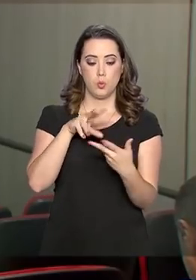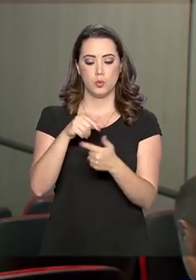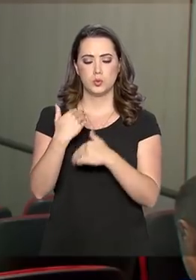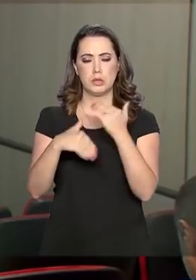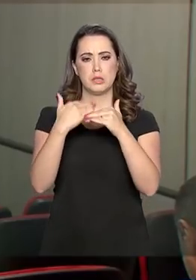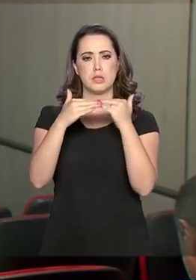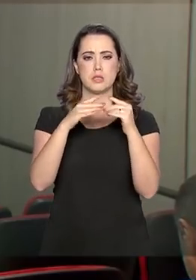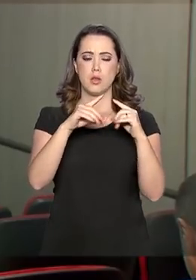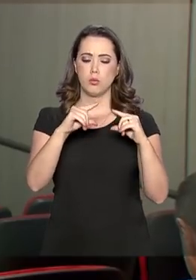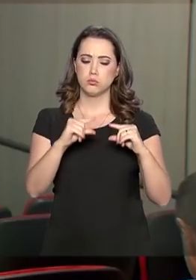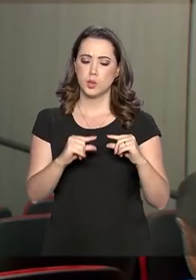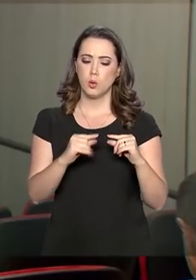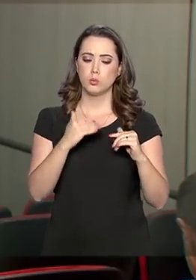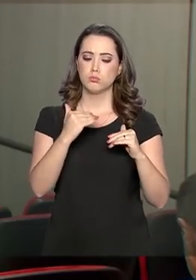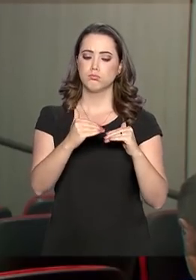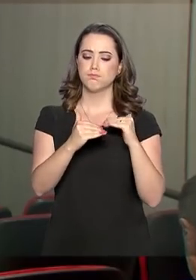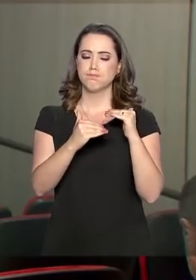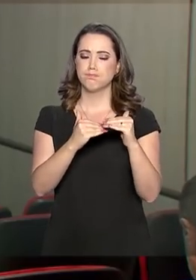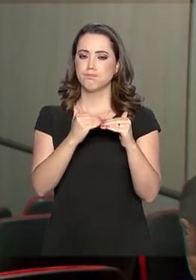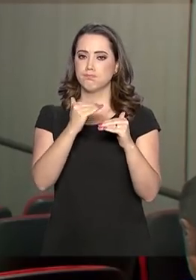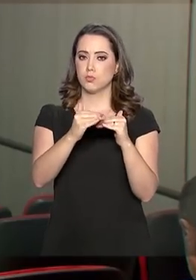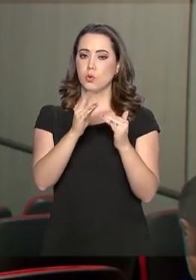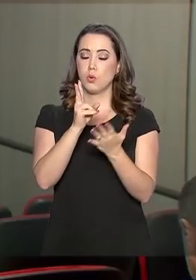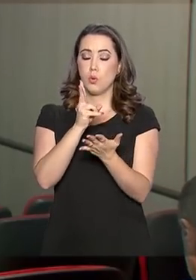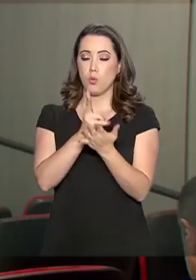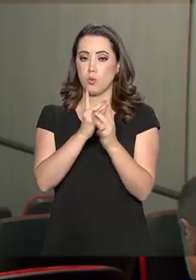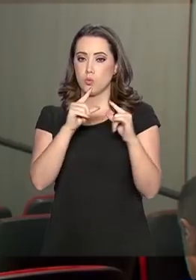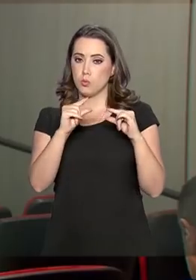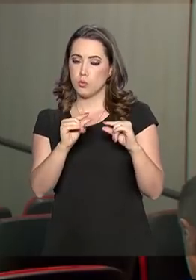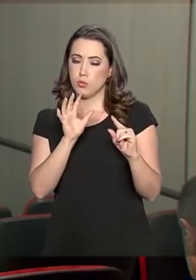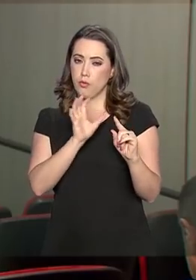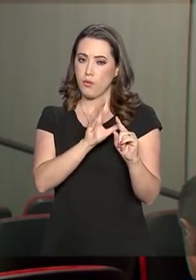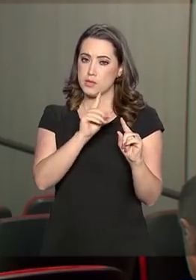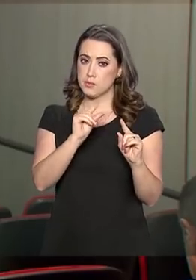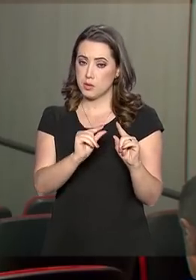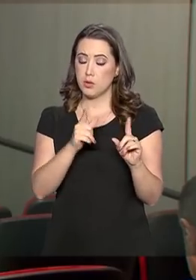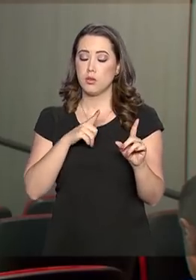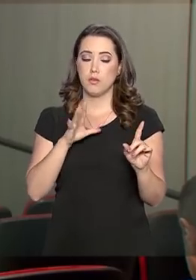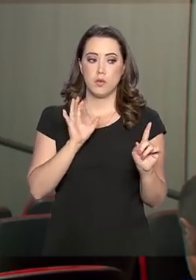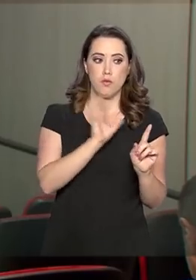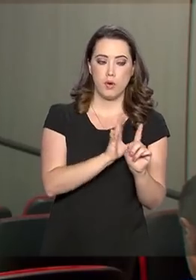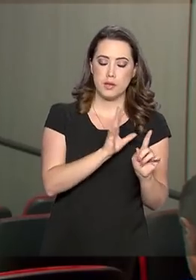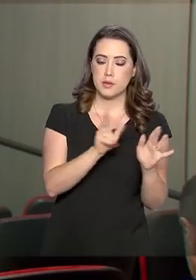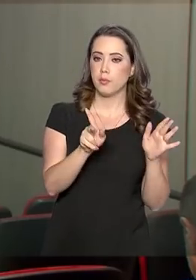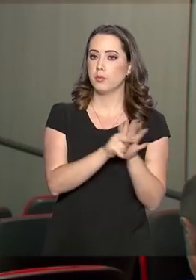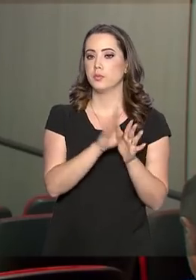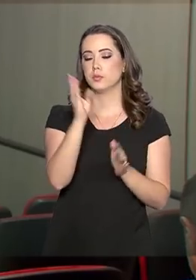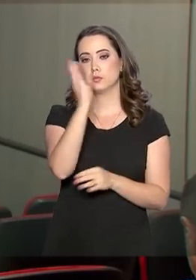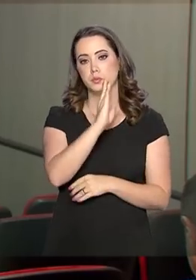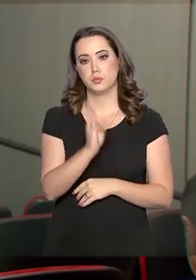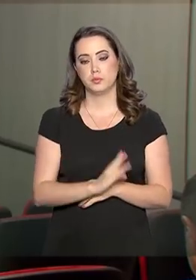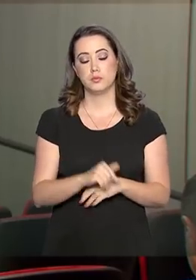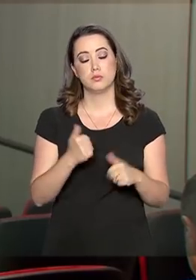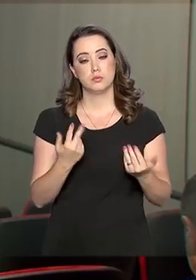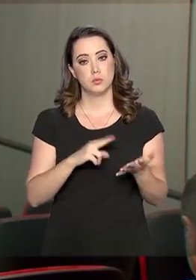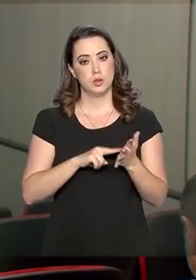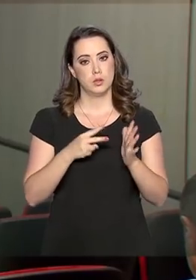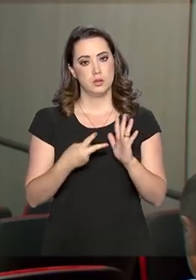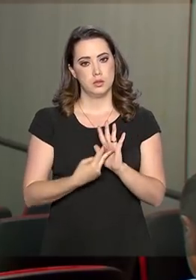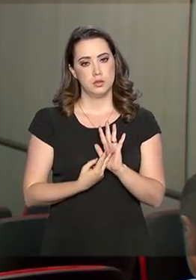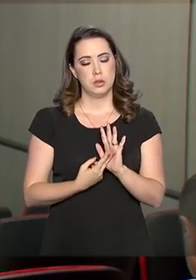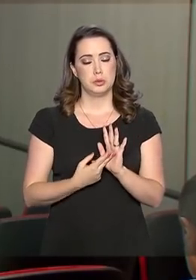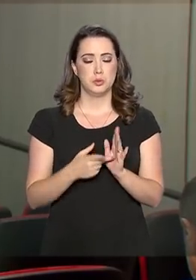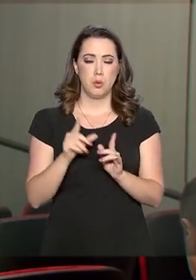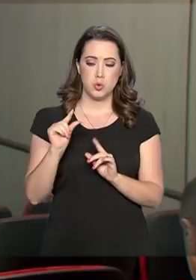crescendo menos e tendo menos impacto, houve um impacto direto na economia brasileira, ou seja, houve menos